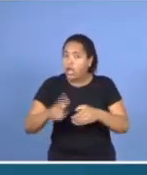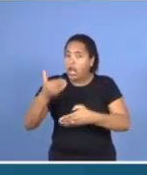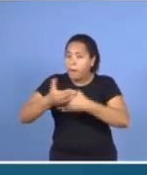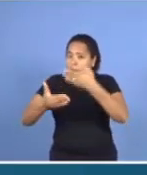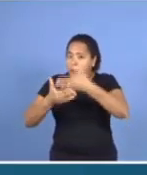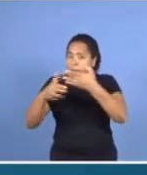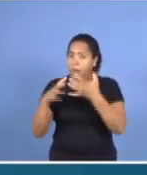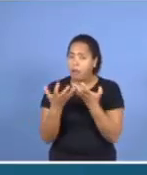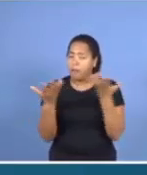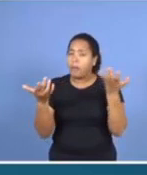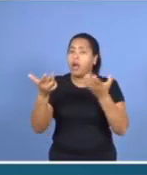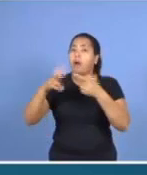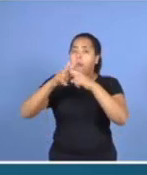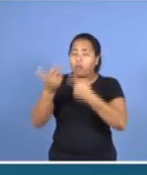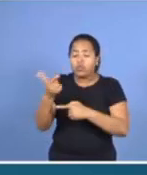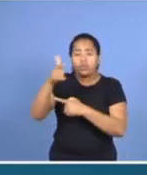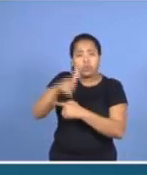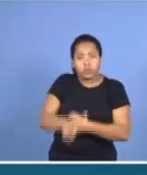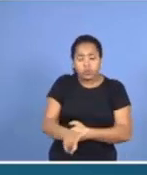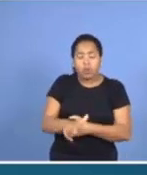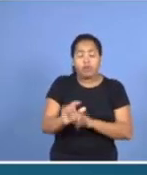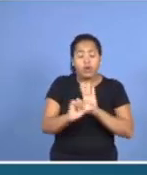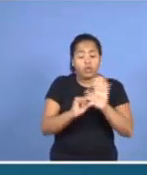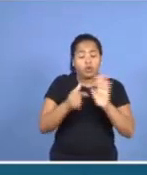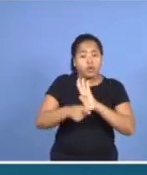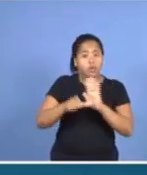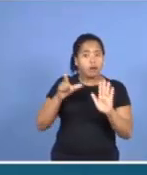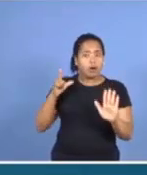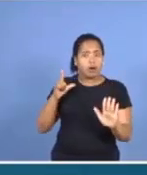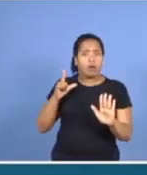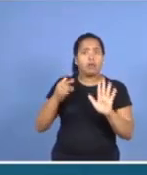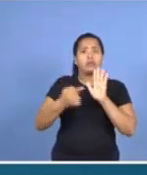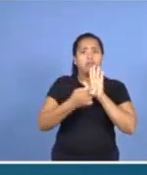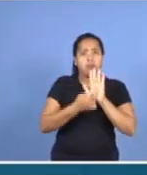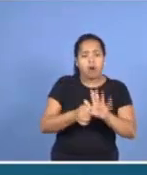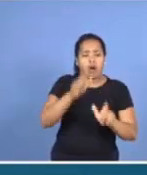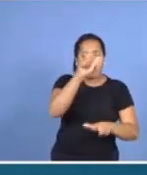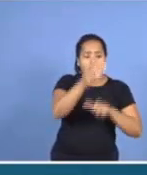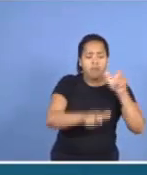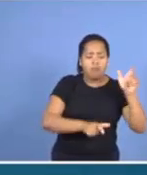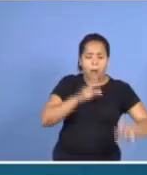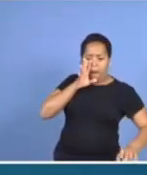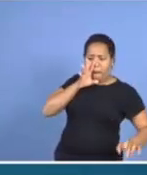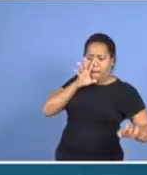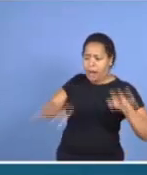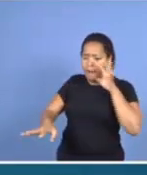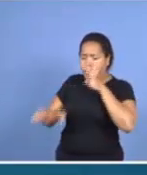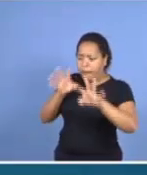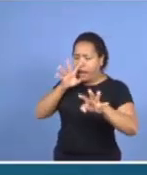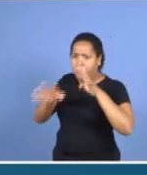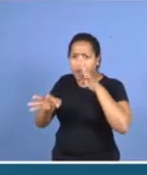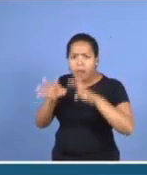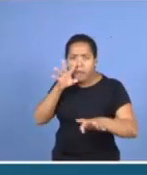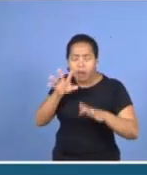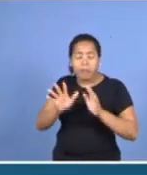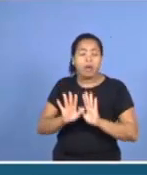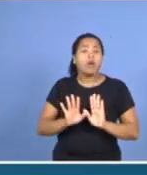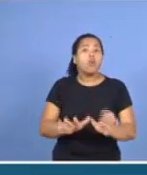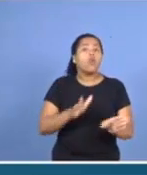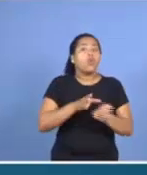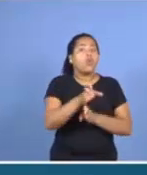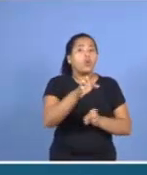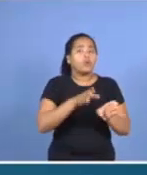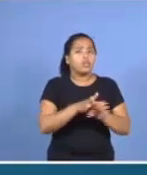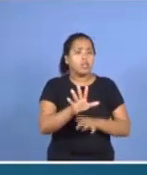os irmãos podem ver, nos versículos anteriores, que esses, que se levantaram, contra a obra do Senhor ali, a recomendação é,